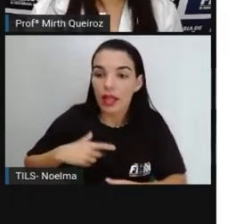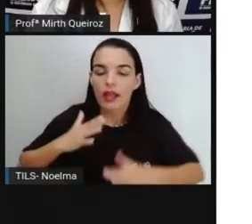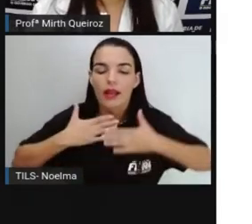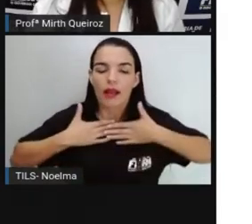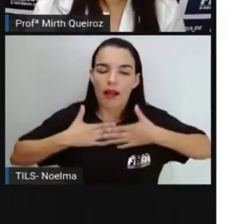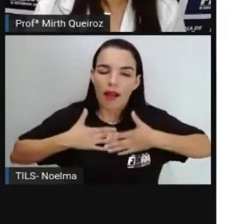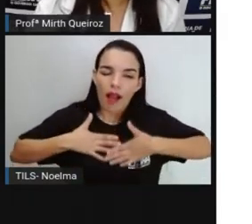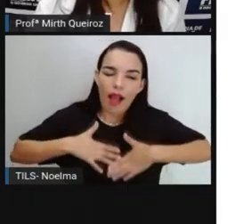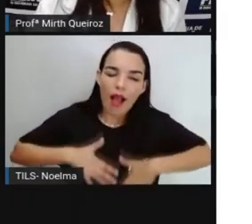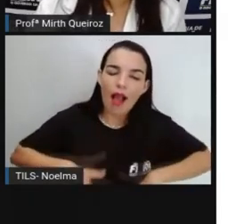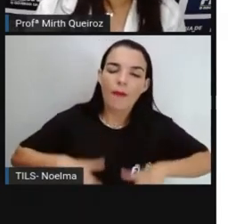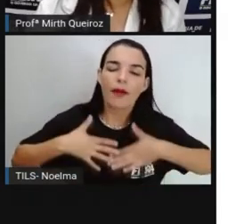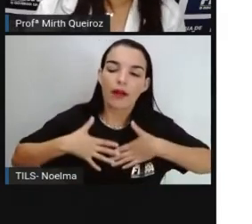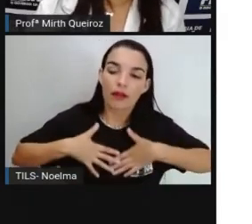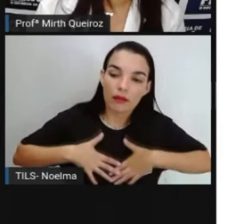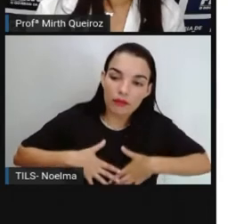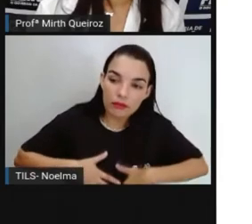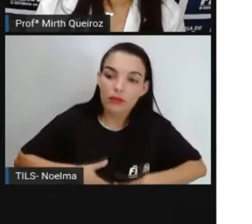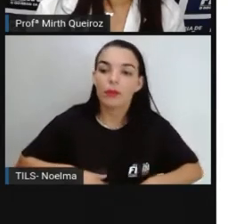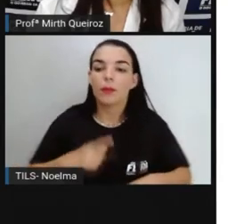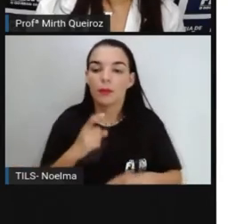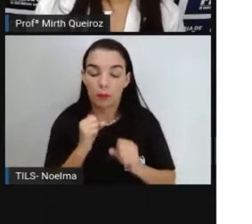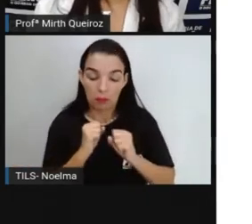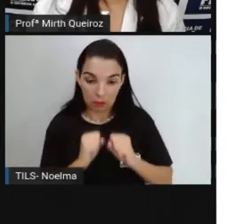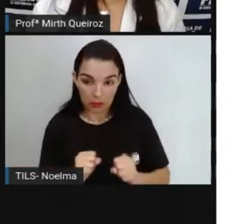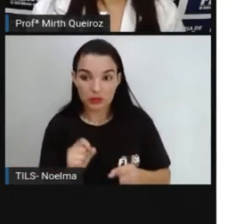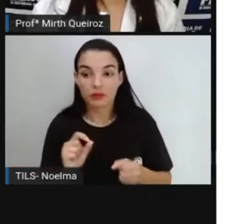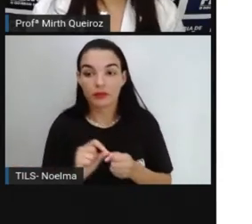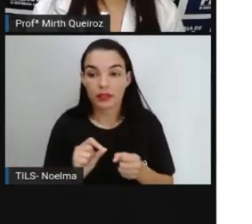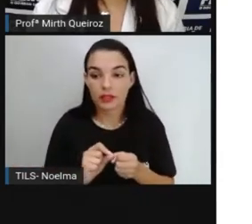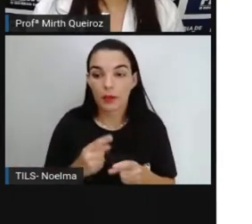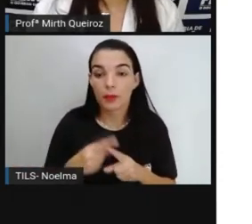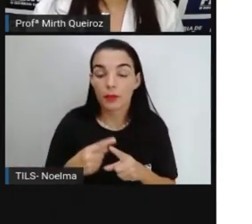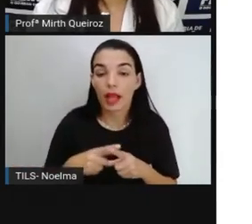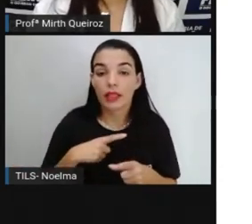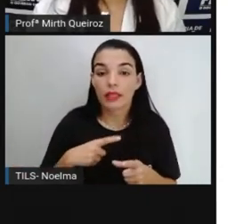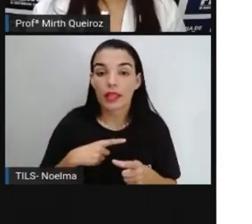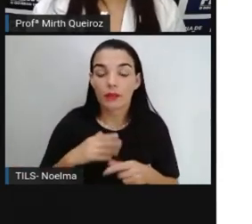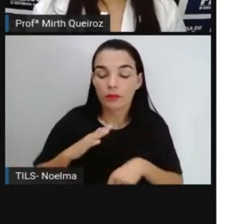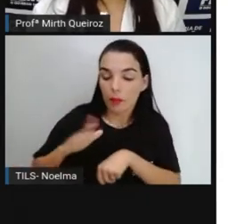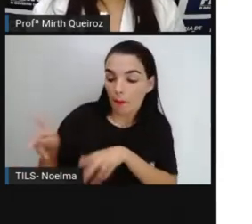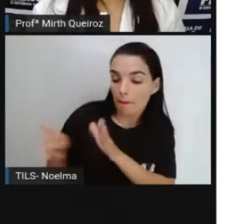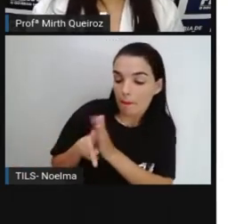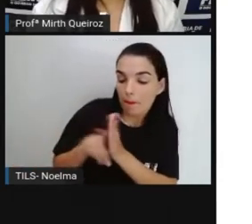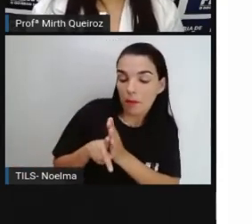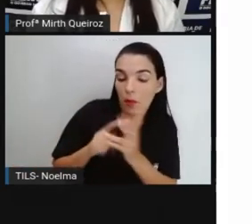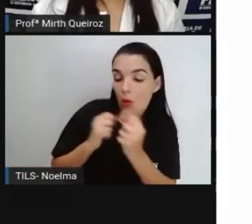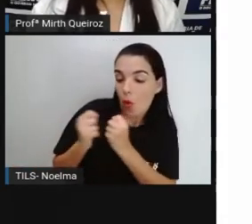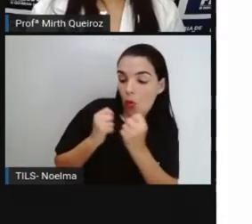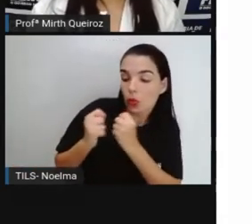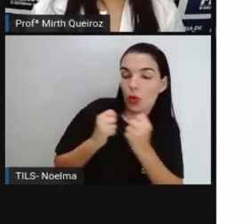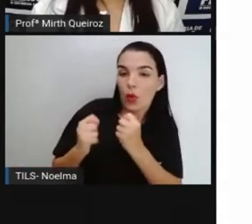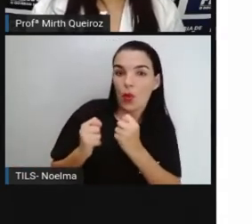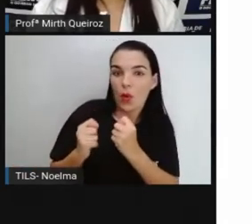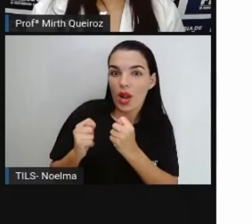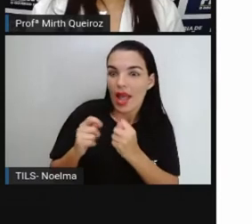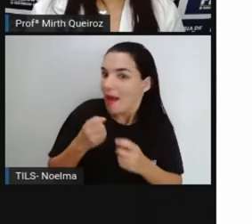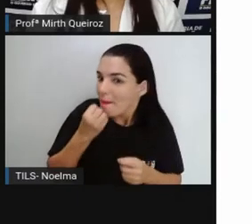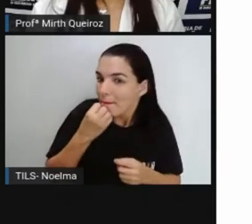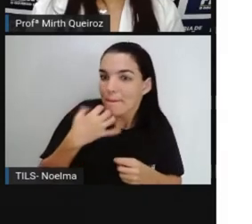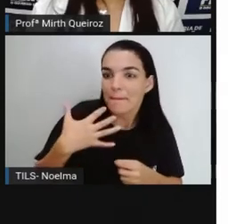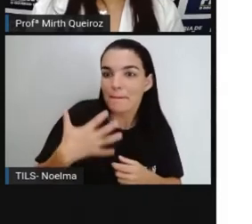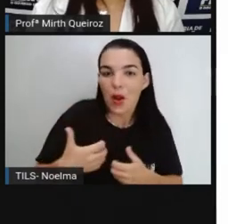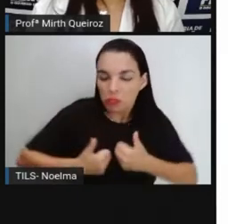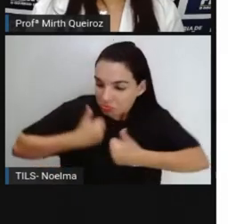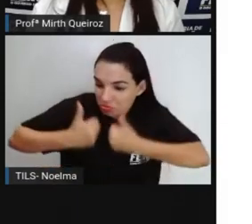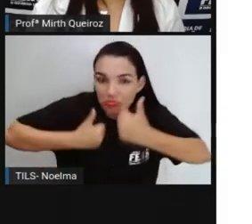adversidades E a pandemia é um tipo de adversidade, né Por meio do autocontrole, do próprio otimismo Essas pessoas que